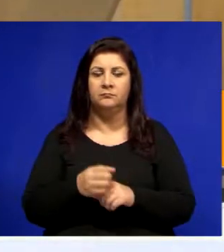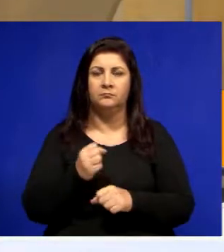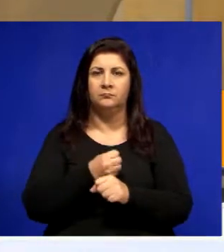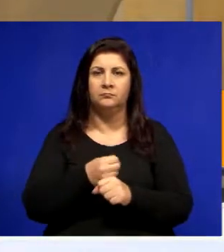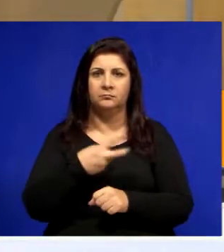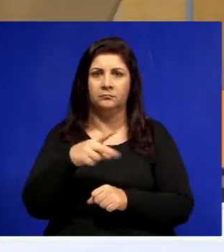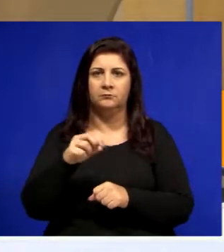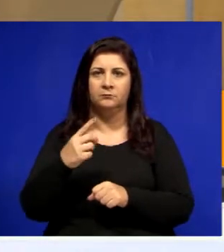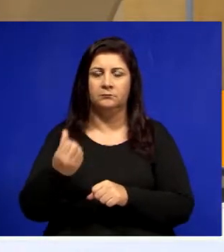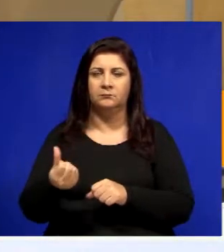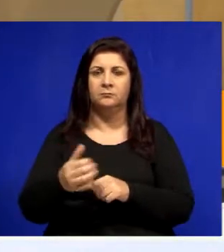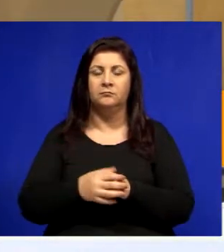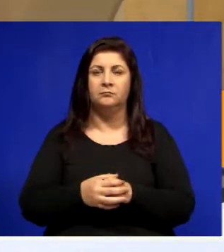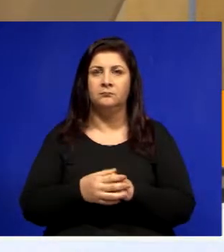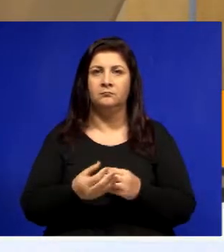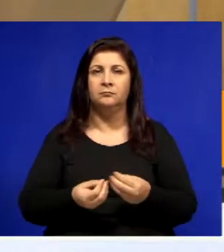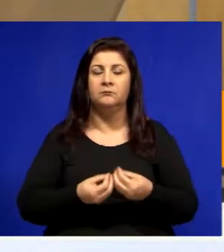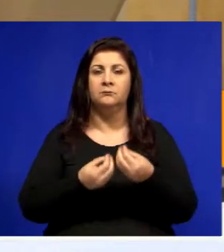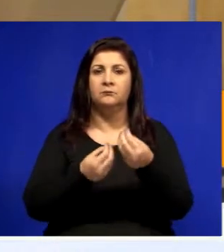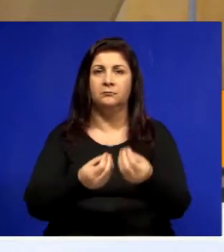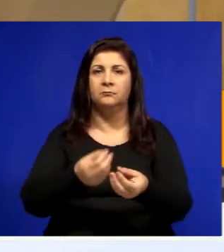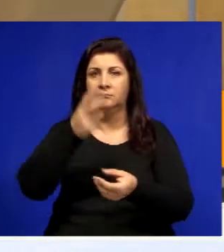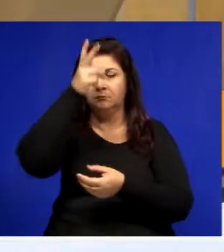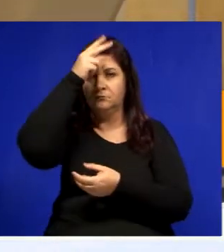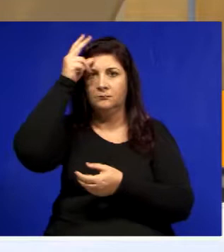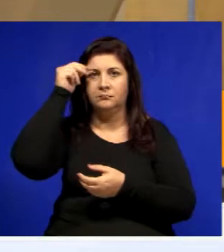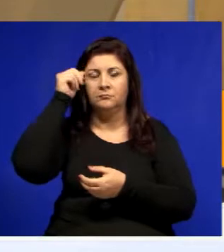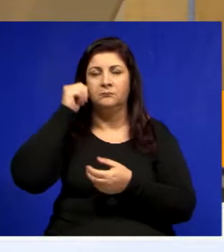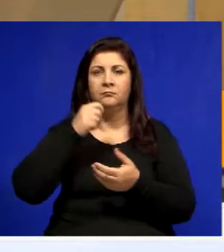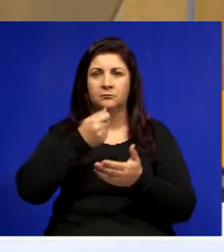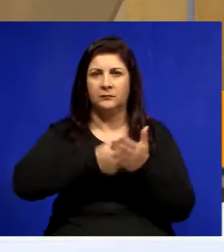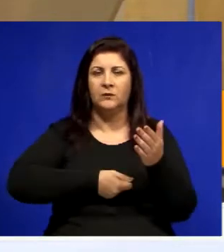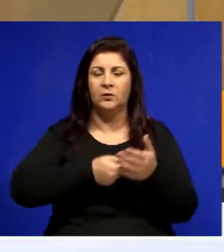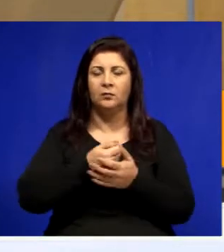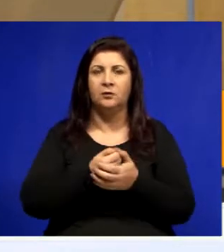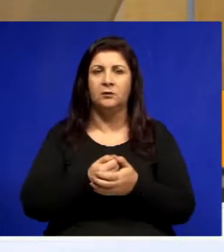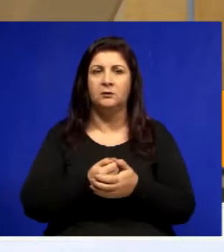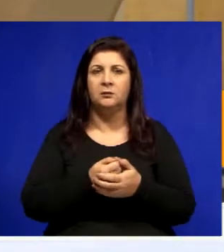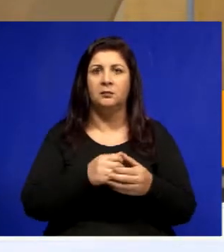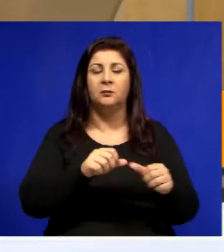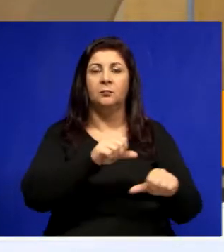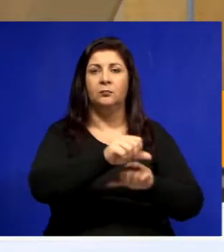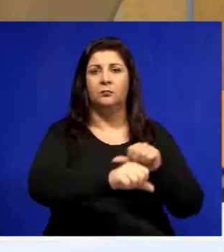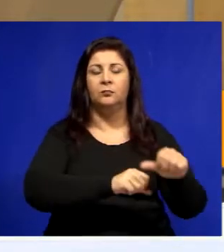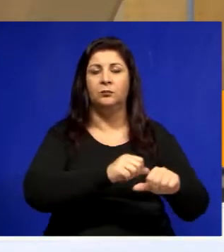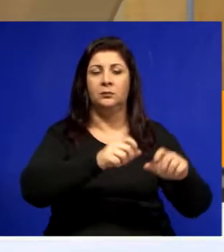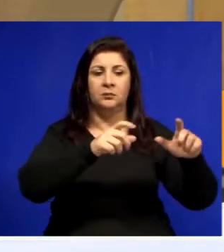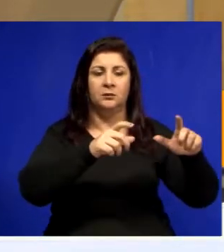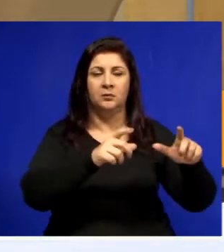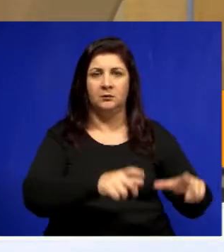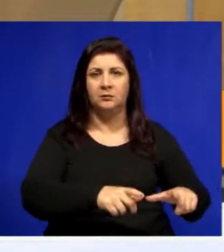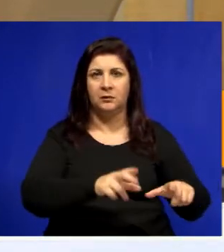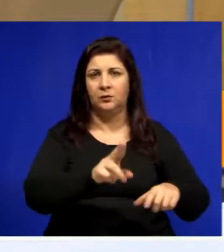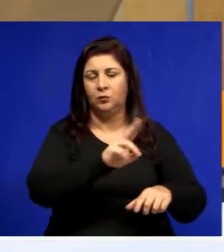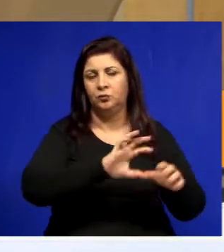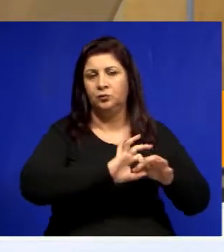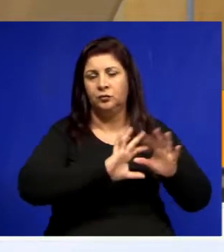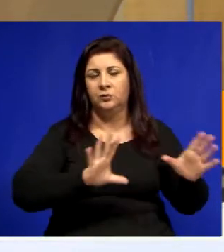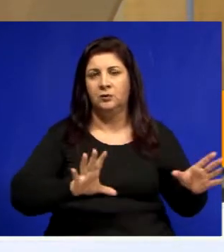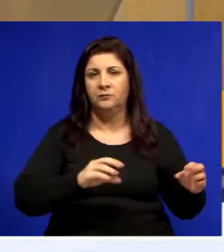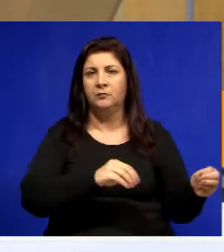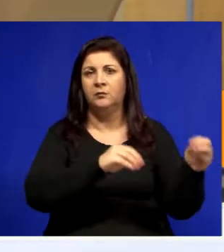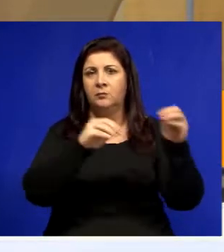2016, que autoriza o prode executivo a desafetar a área da classe dos bens públicos do uso comum do